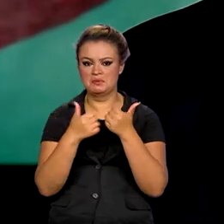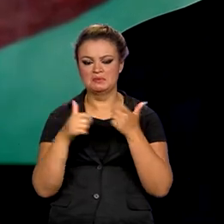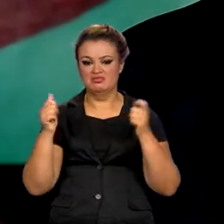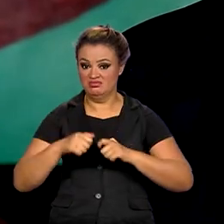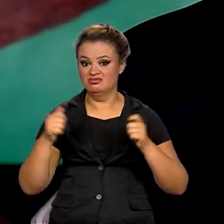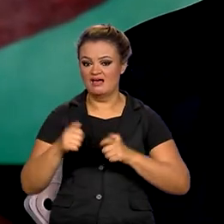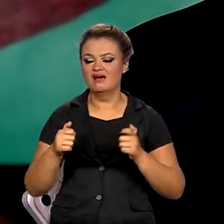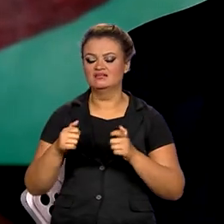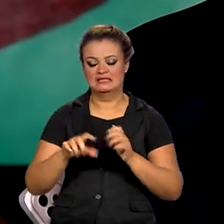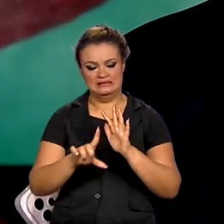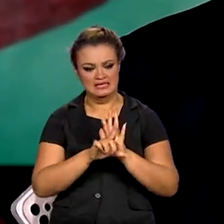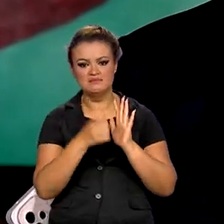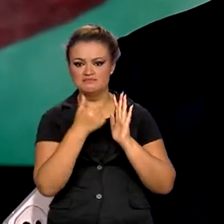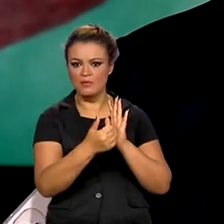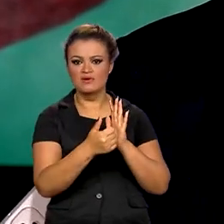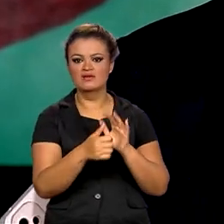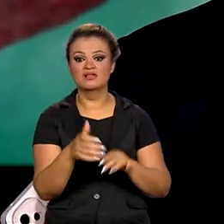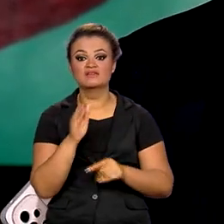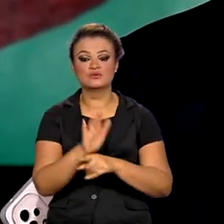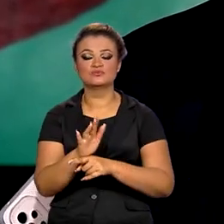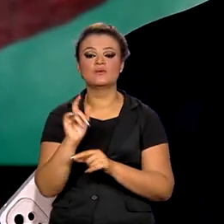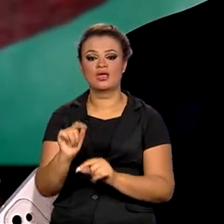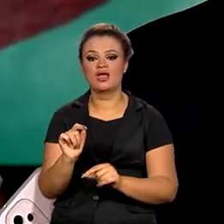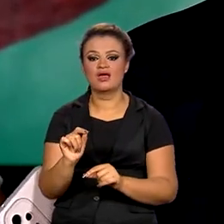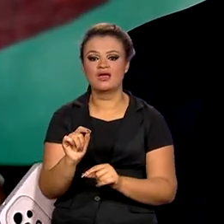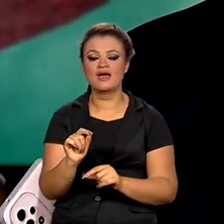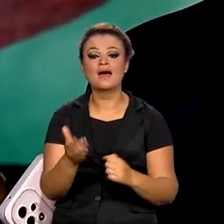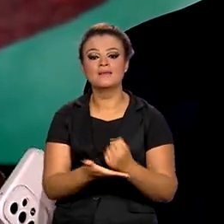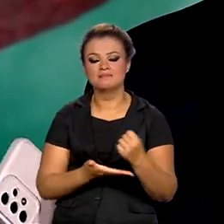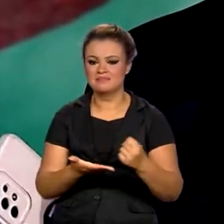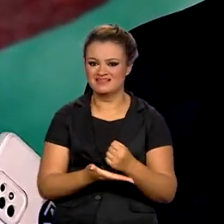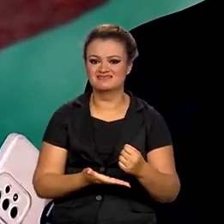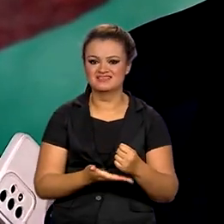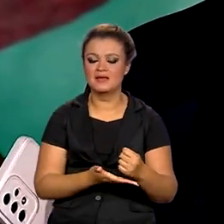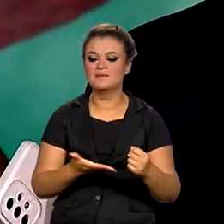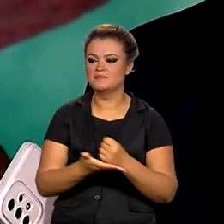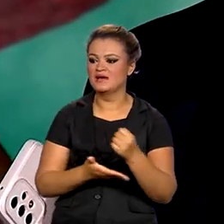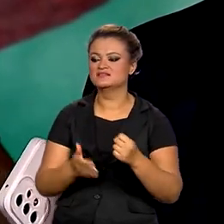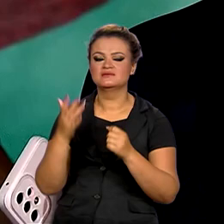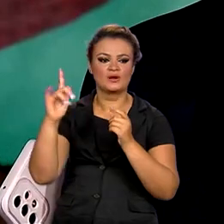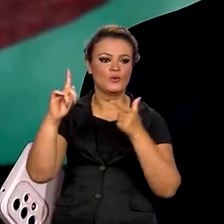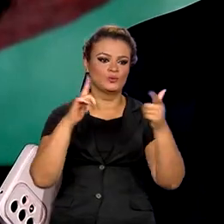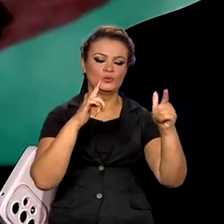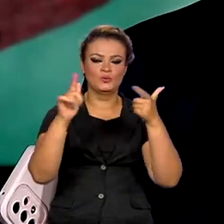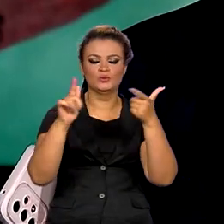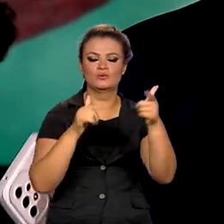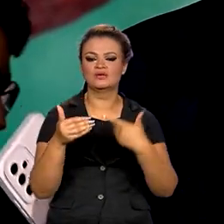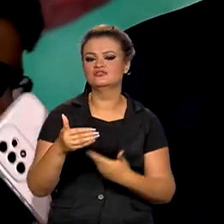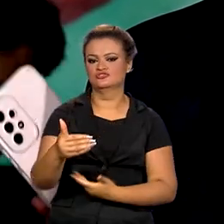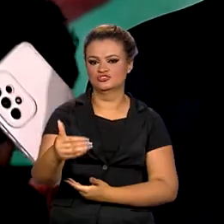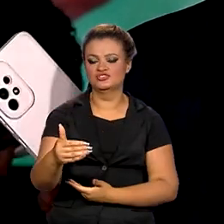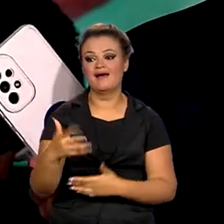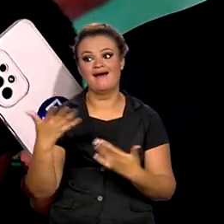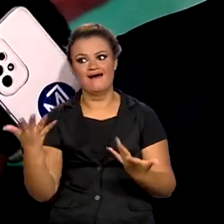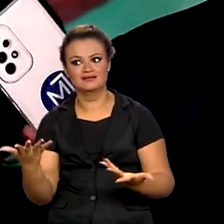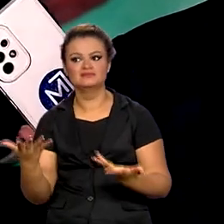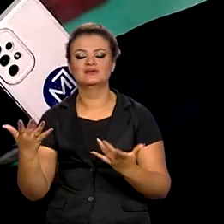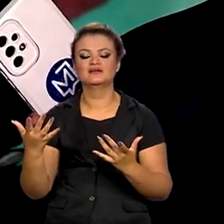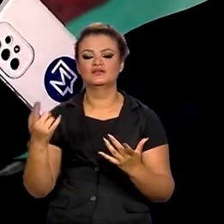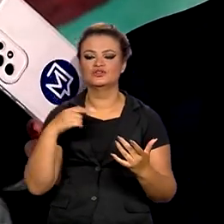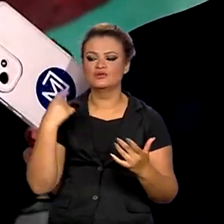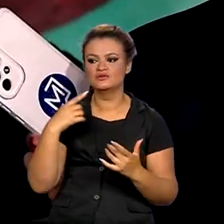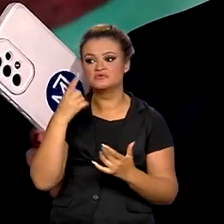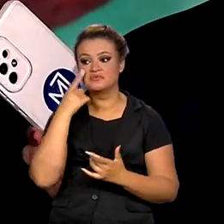uma boa lei que servirá de base para outras medidas que se seguirão, e aí a gente vai ter